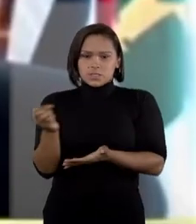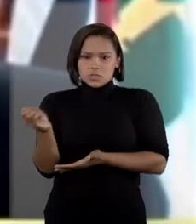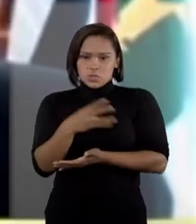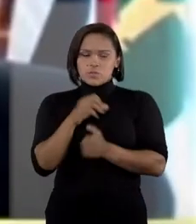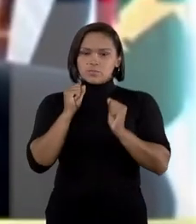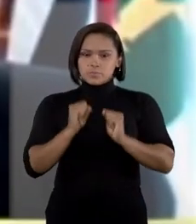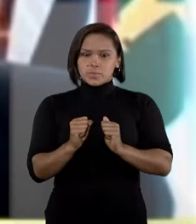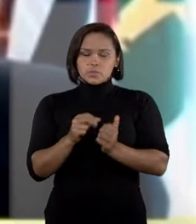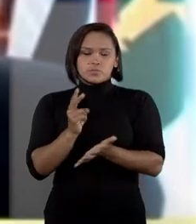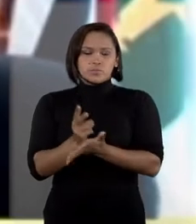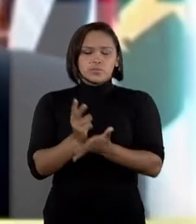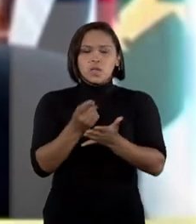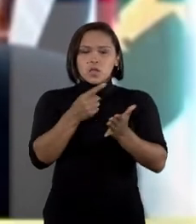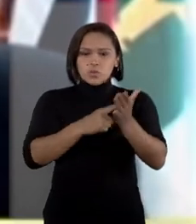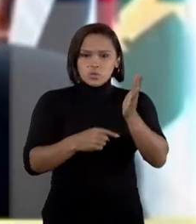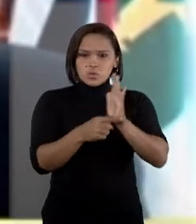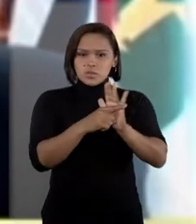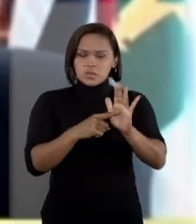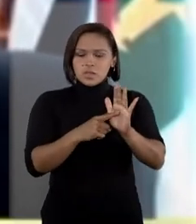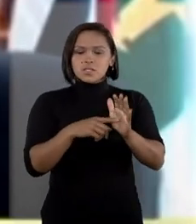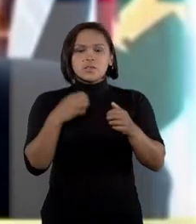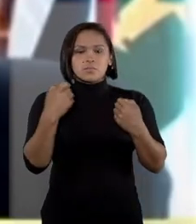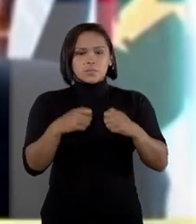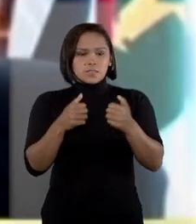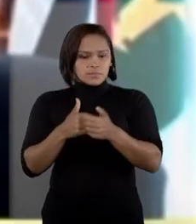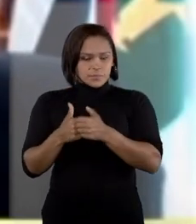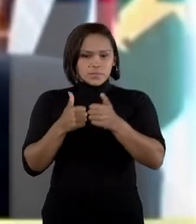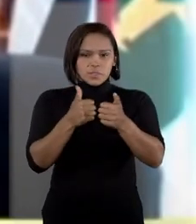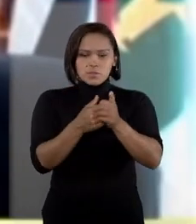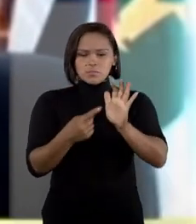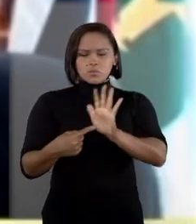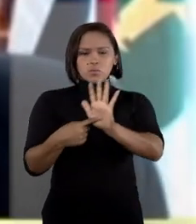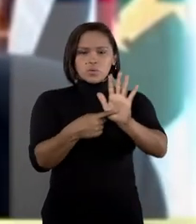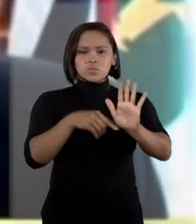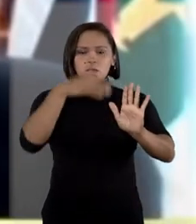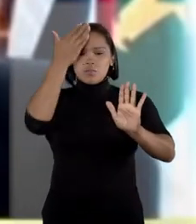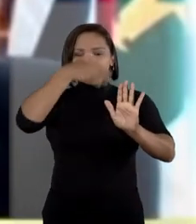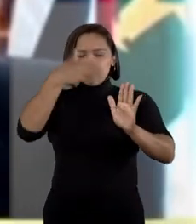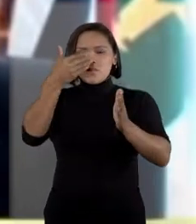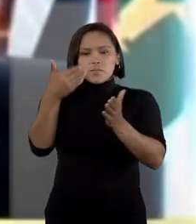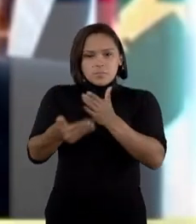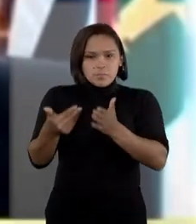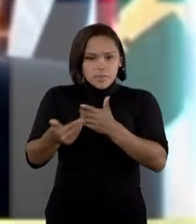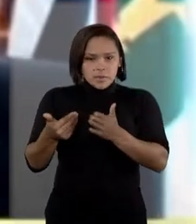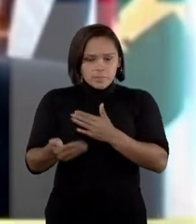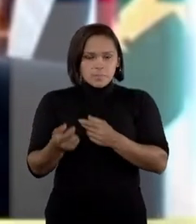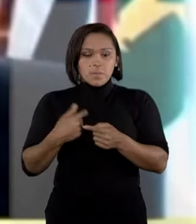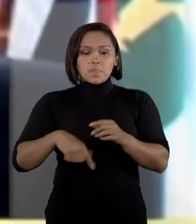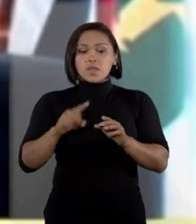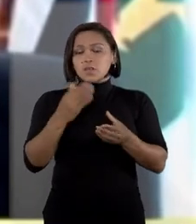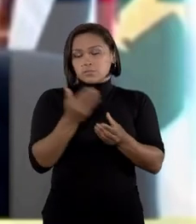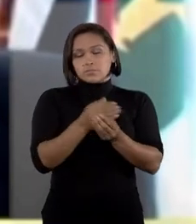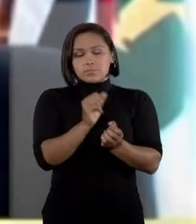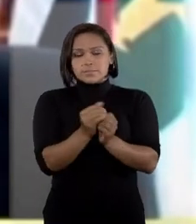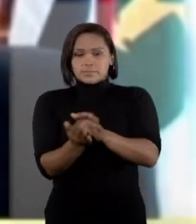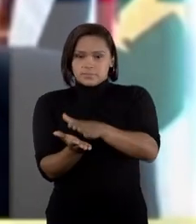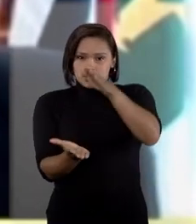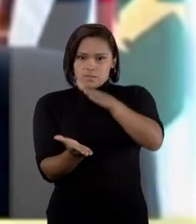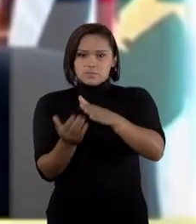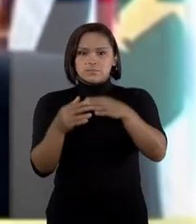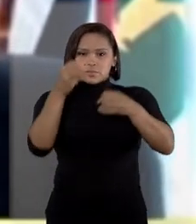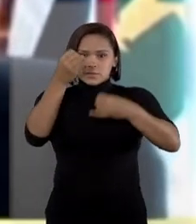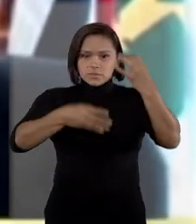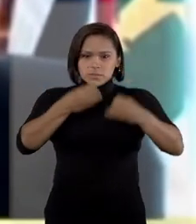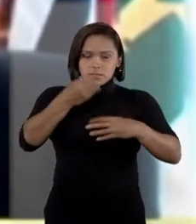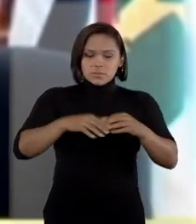eventual alegação de nulidade deve vir acompanhada da demonstração do efetivo prejuízo, que no caso dos autos ficou demonstrada na